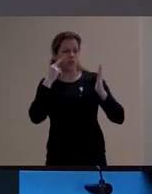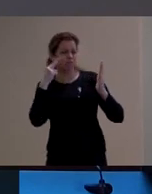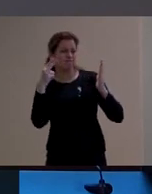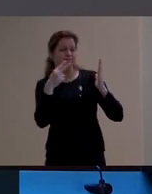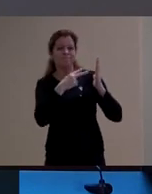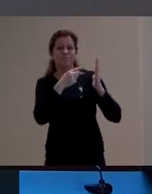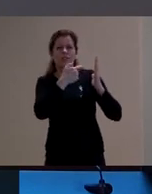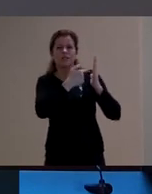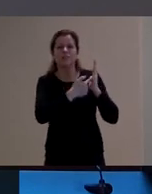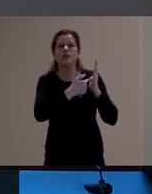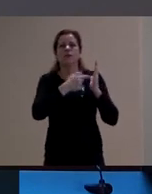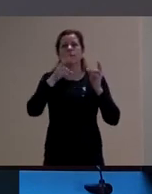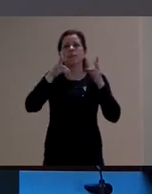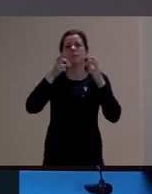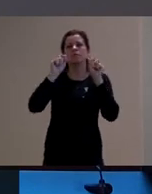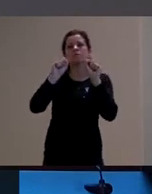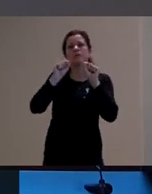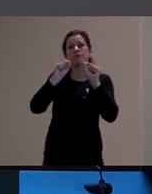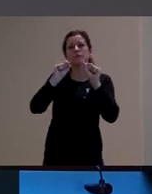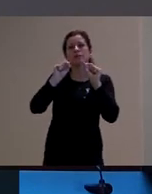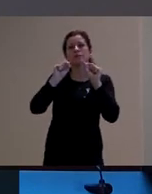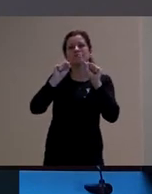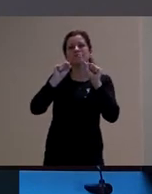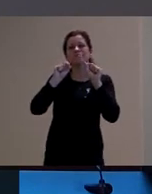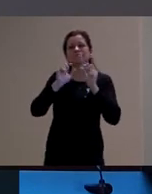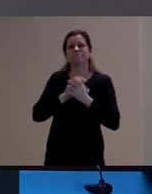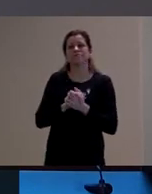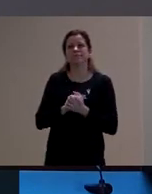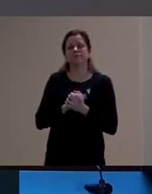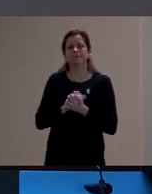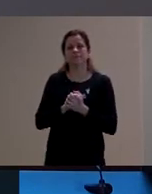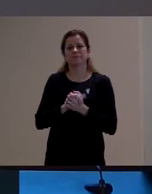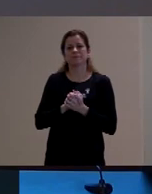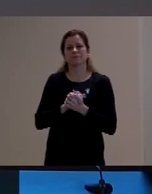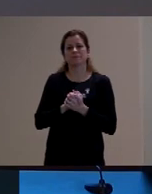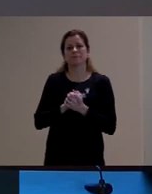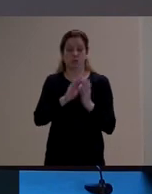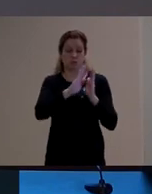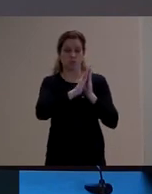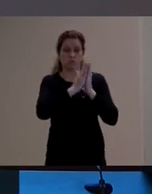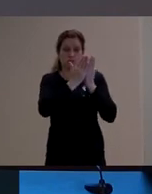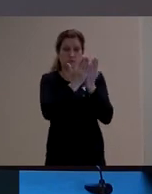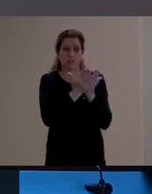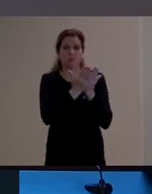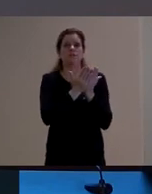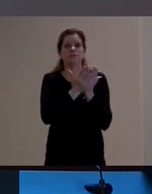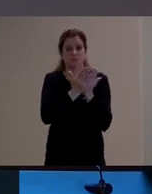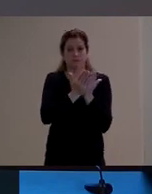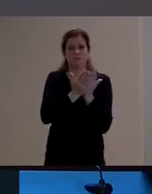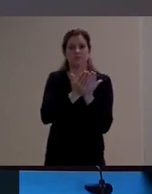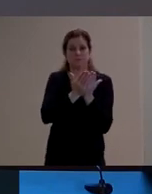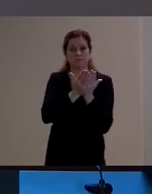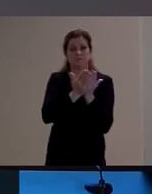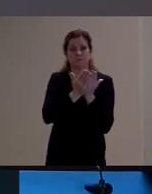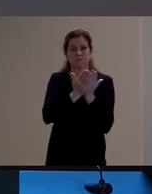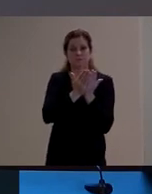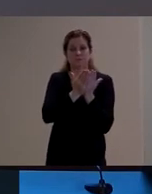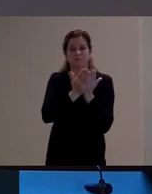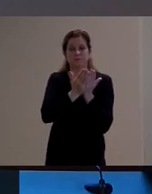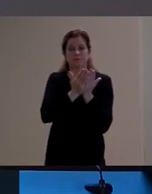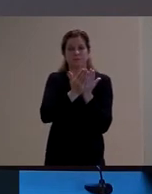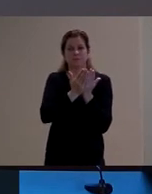aparecem. elas aparecem na obra dele, principalmente em um livro que se chama Infância Berlinense,